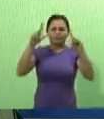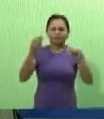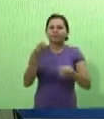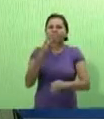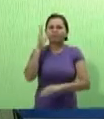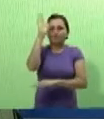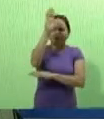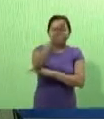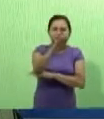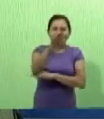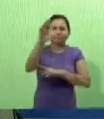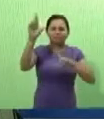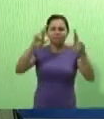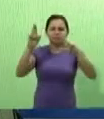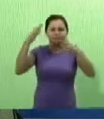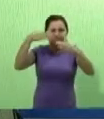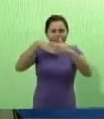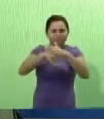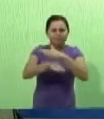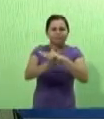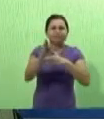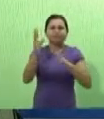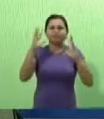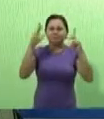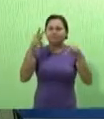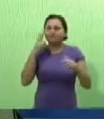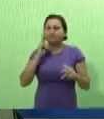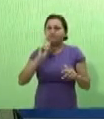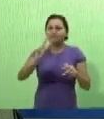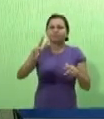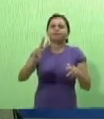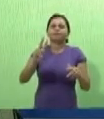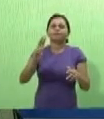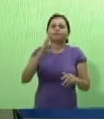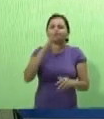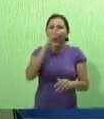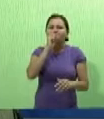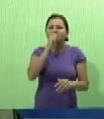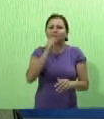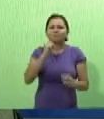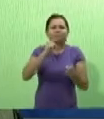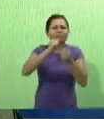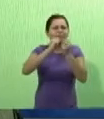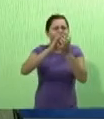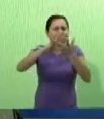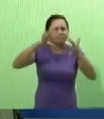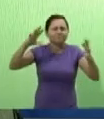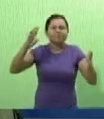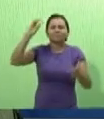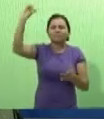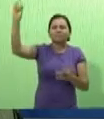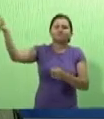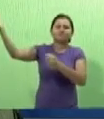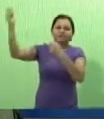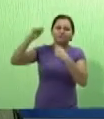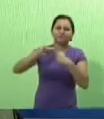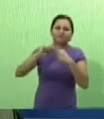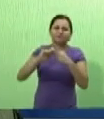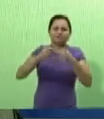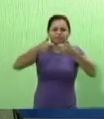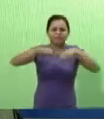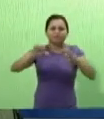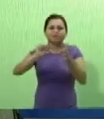Olá a todos do TV Mania, todo o pessoal que nos assiste nessa tarde, nesse sábado tão lindo em que Deus nos proporciona.